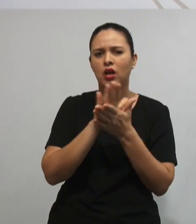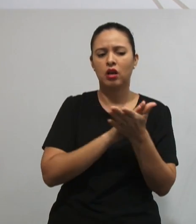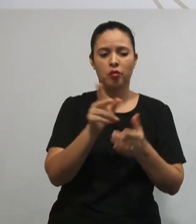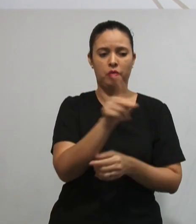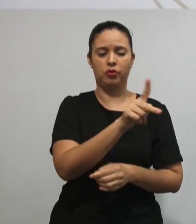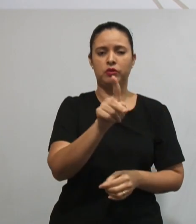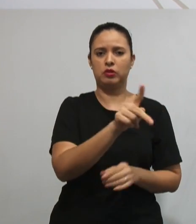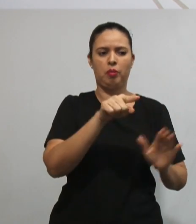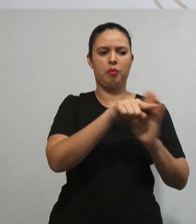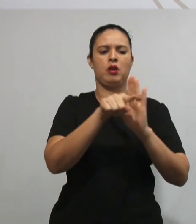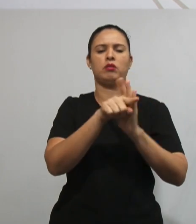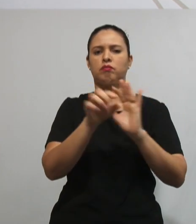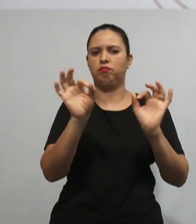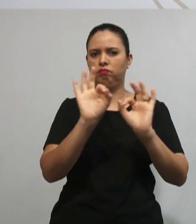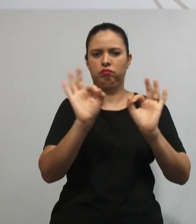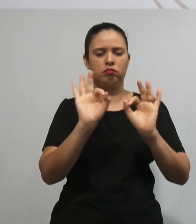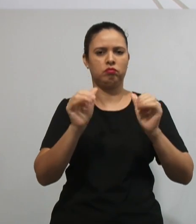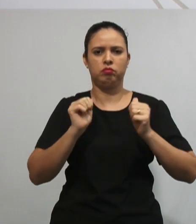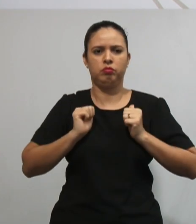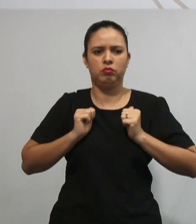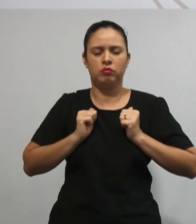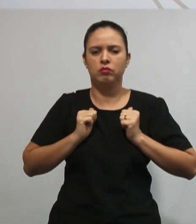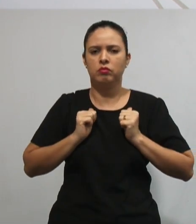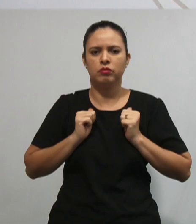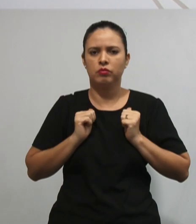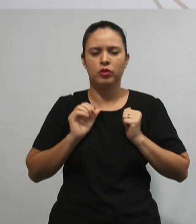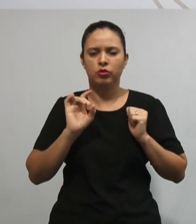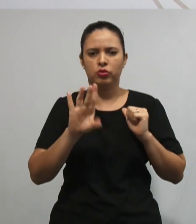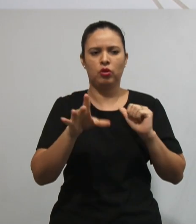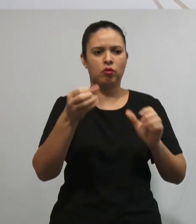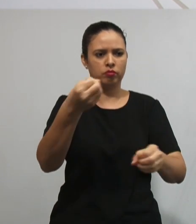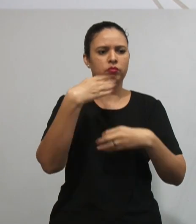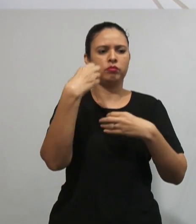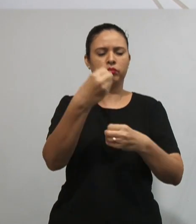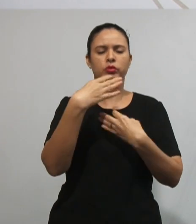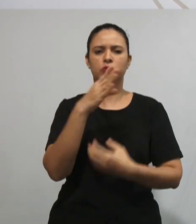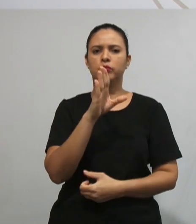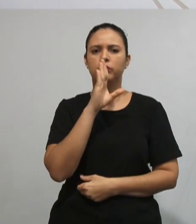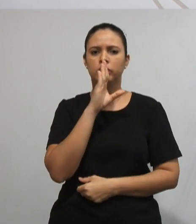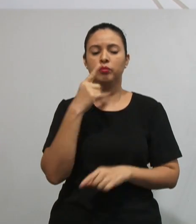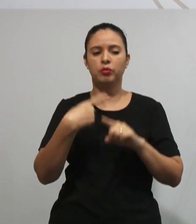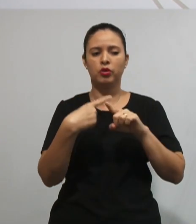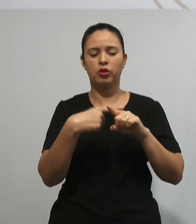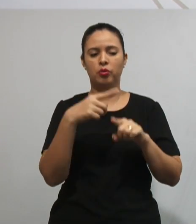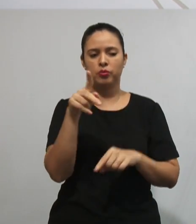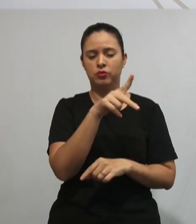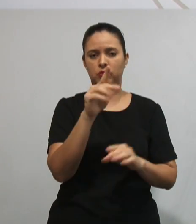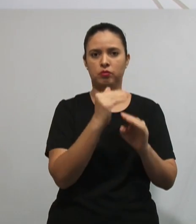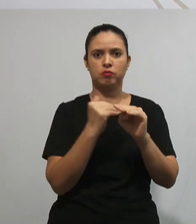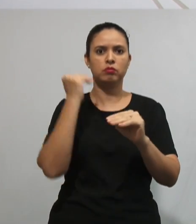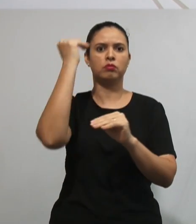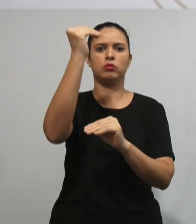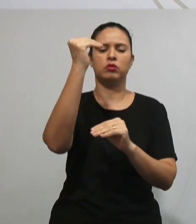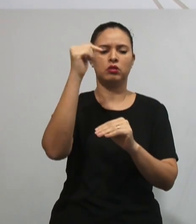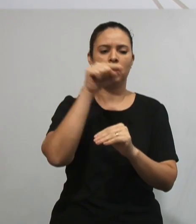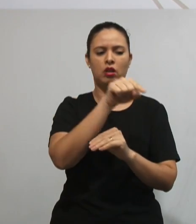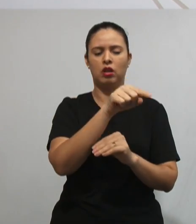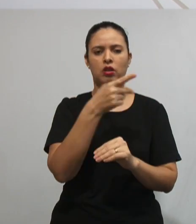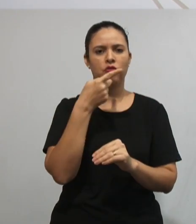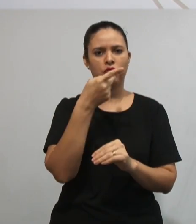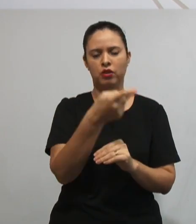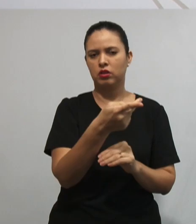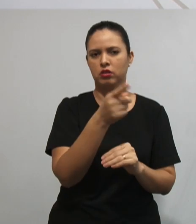conceitos que estão ali sendo trabalhados. Por quê? Porque o professor é a autoridade máxima e aquilo que o professor está dizendo